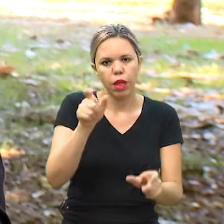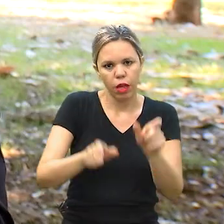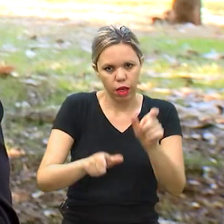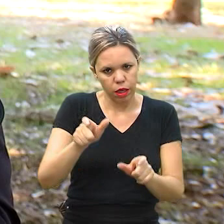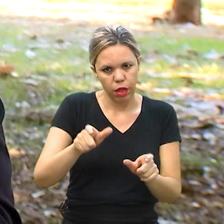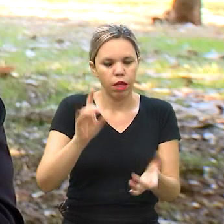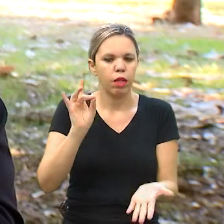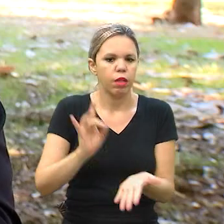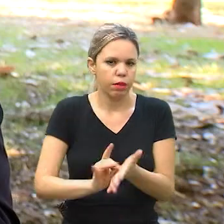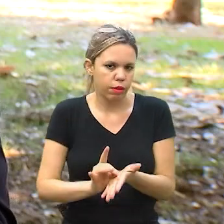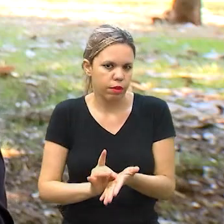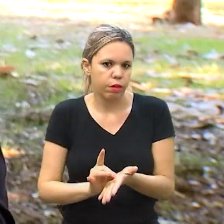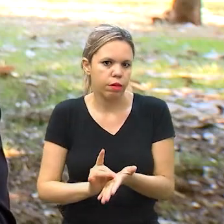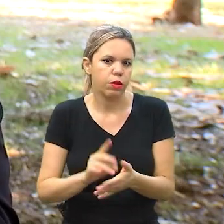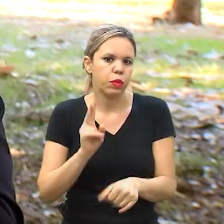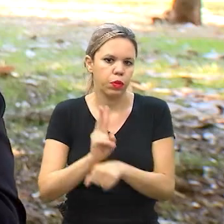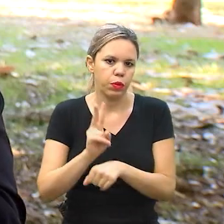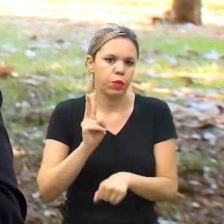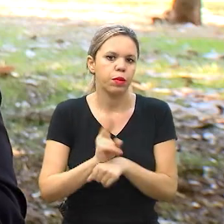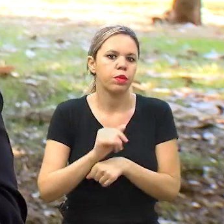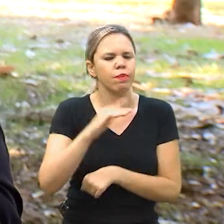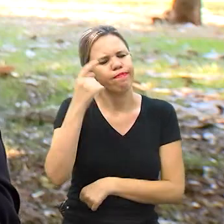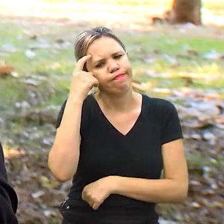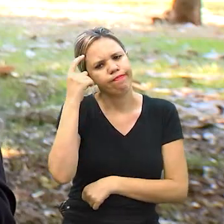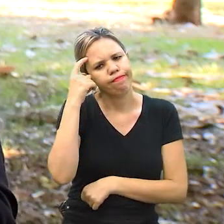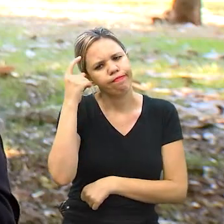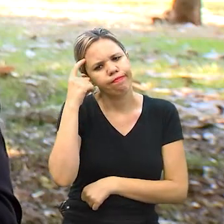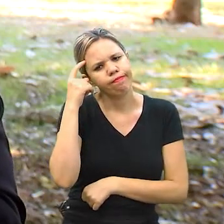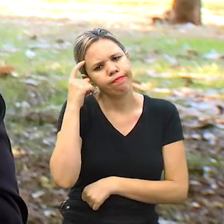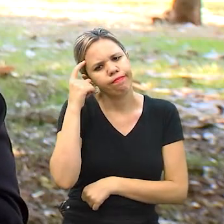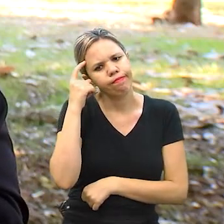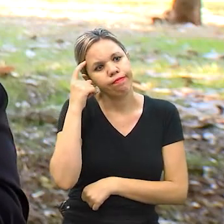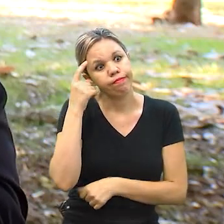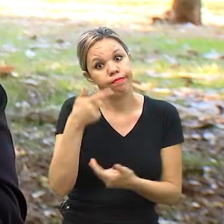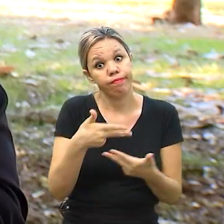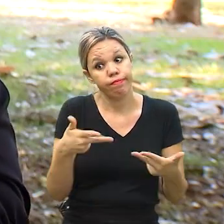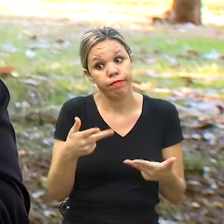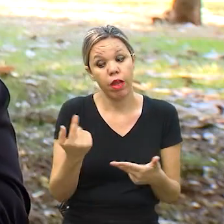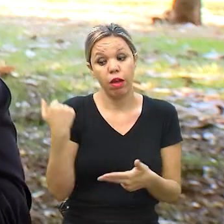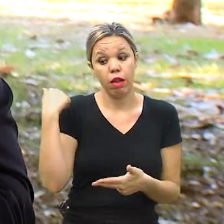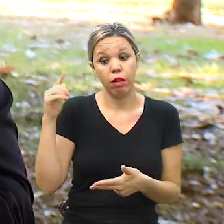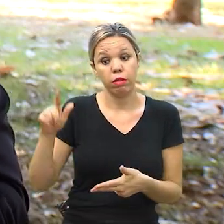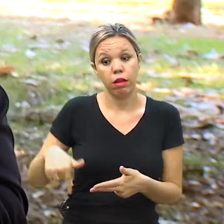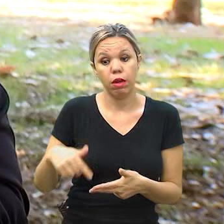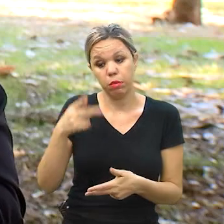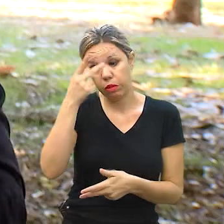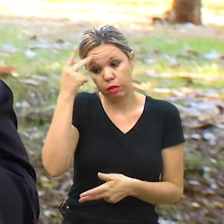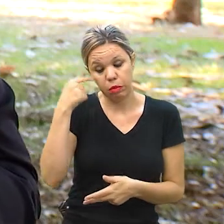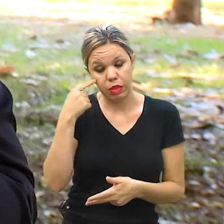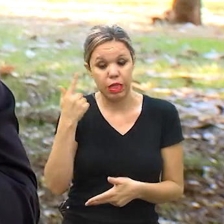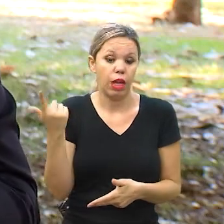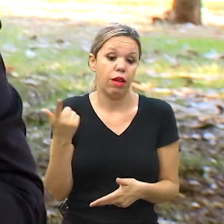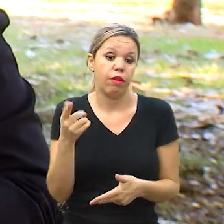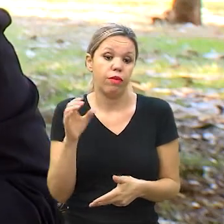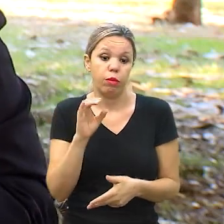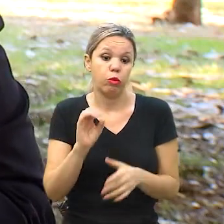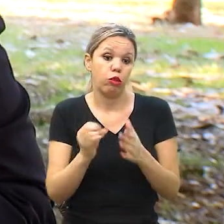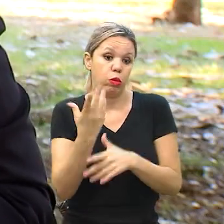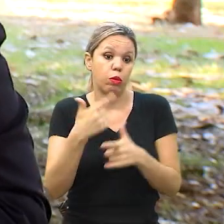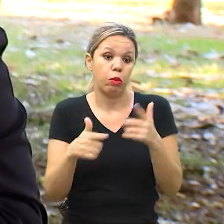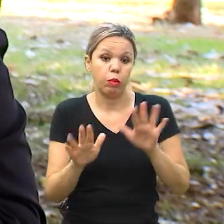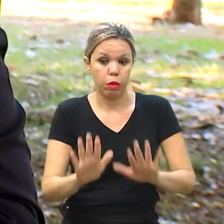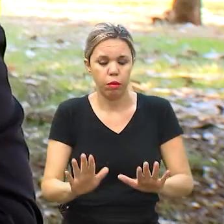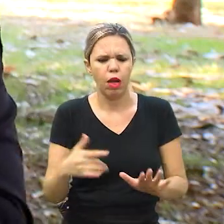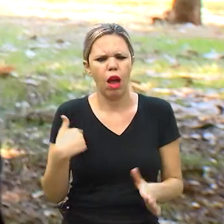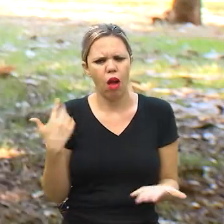pessoas realmente buscassem mais se proteger e pensar nesse tipo de imprevisto, que antes era algo assim, não pensado. É a realidade